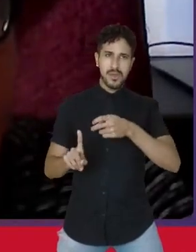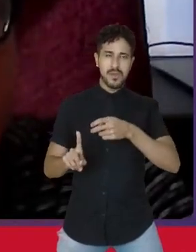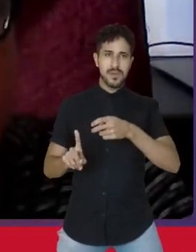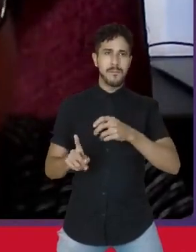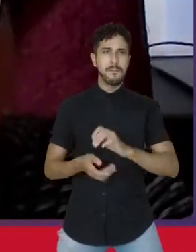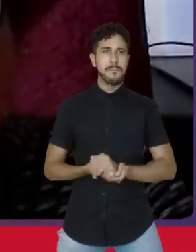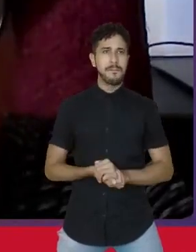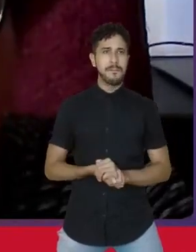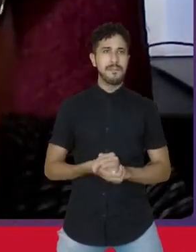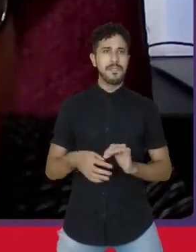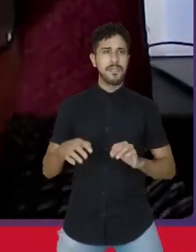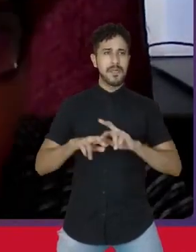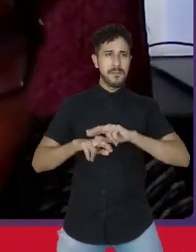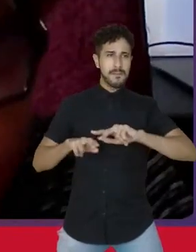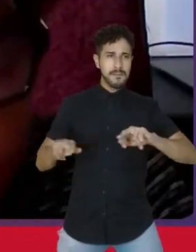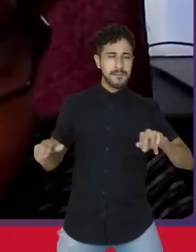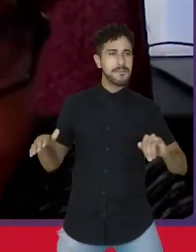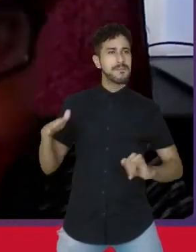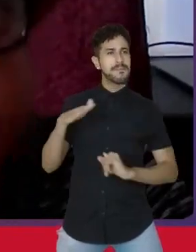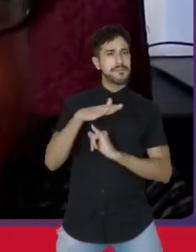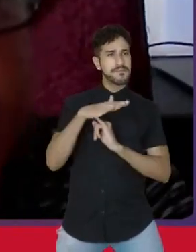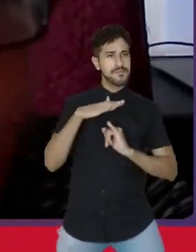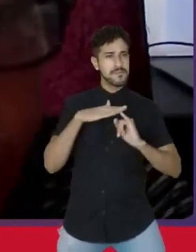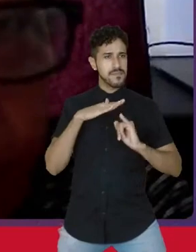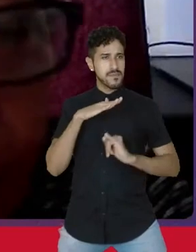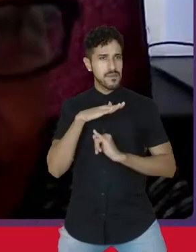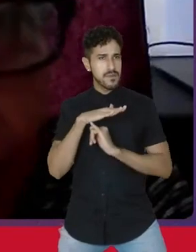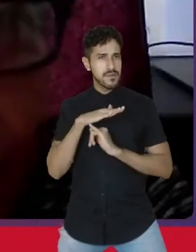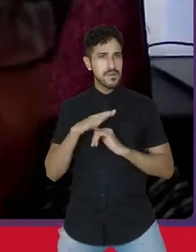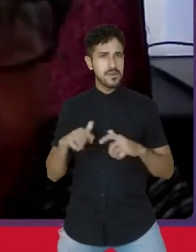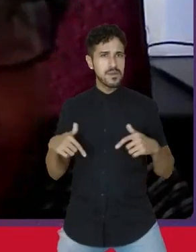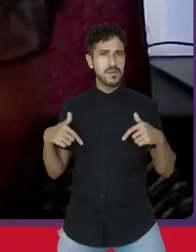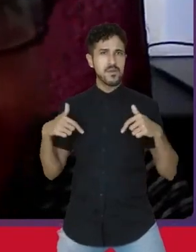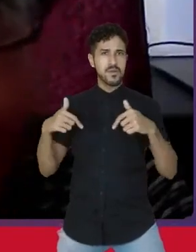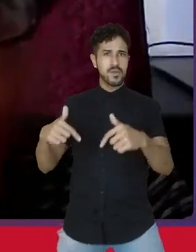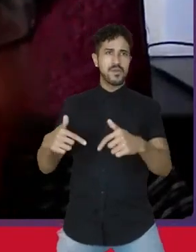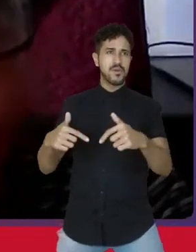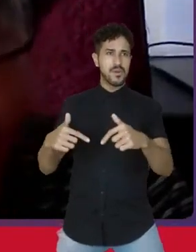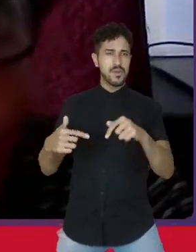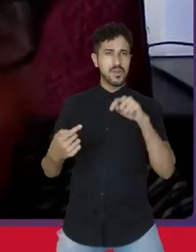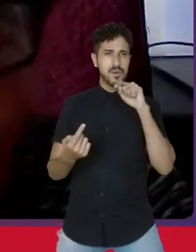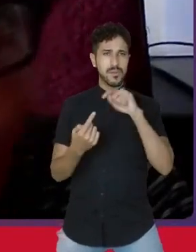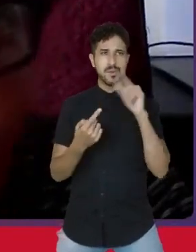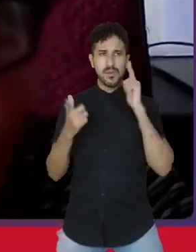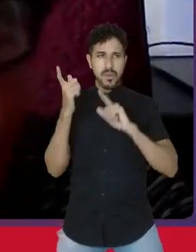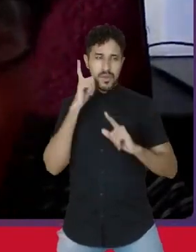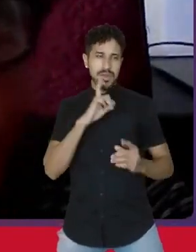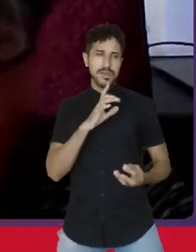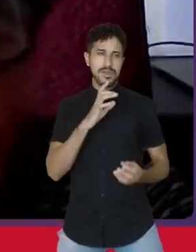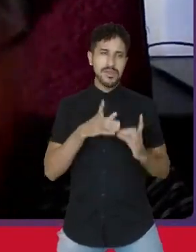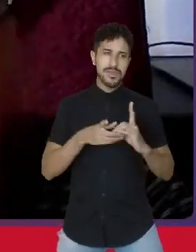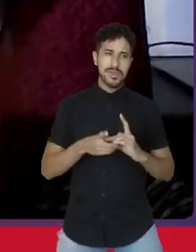instituições que lutam por democracia e